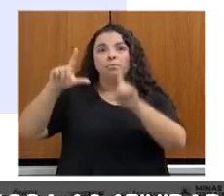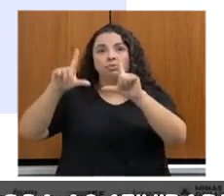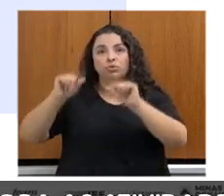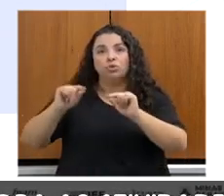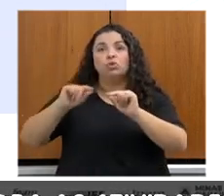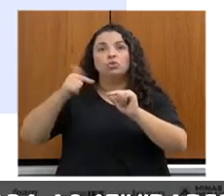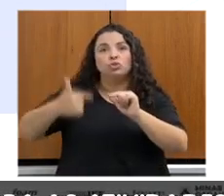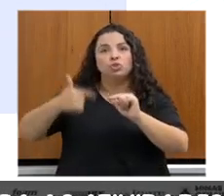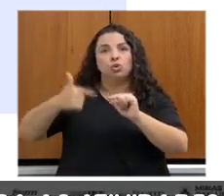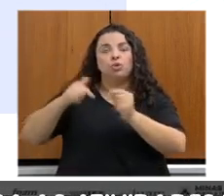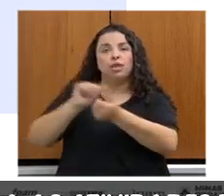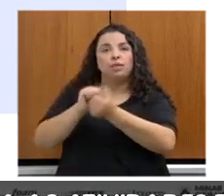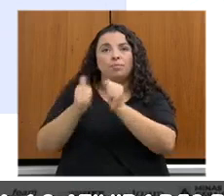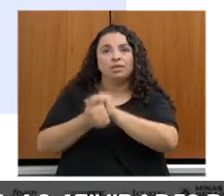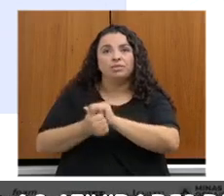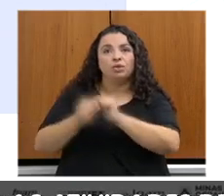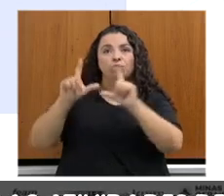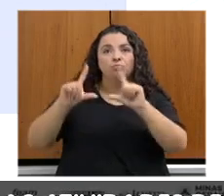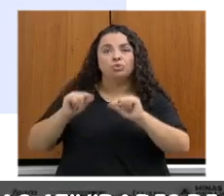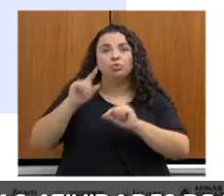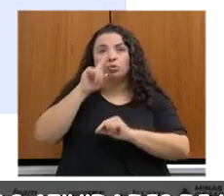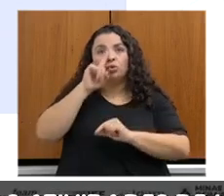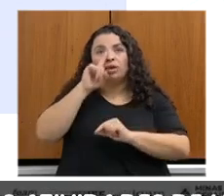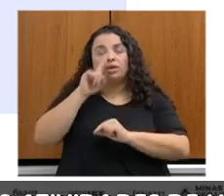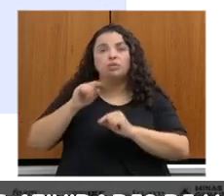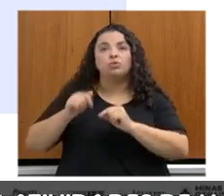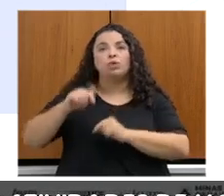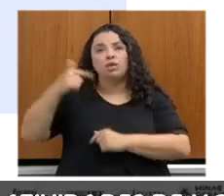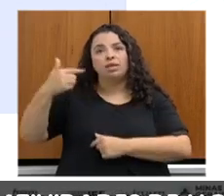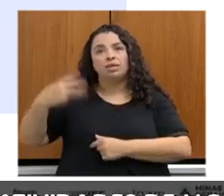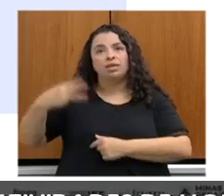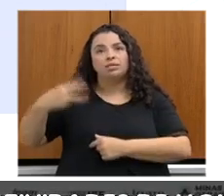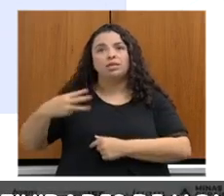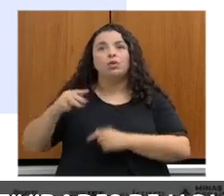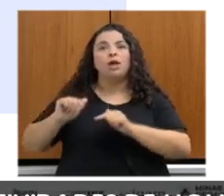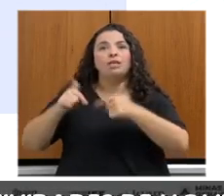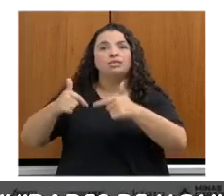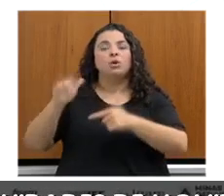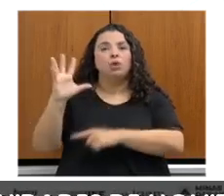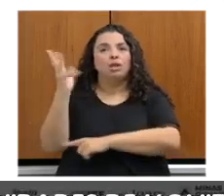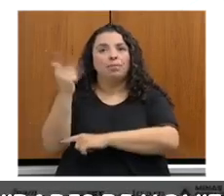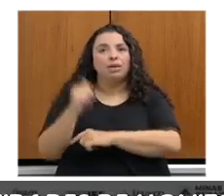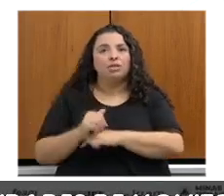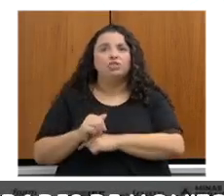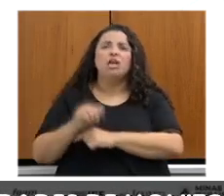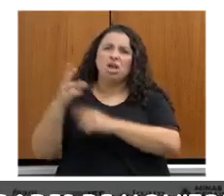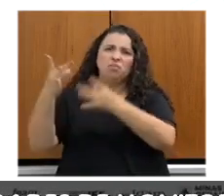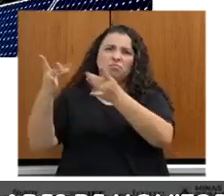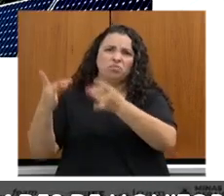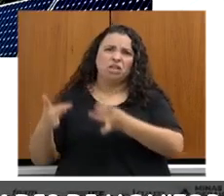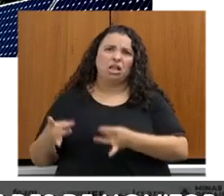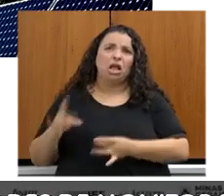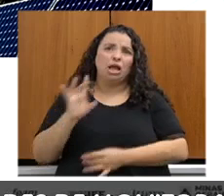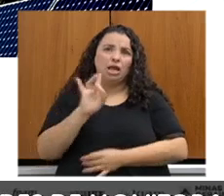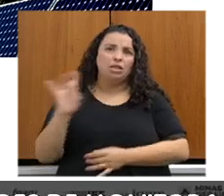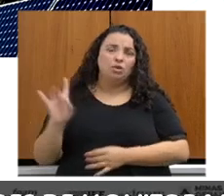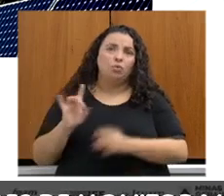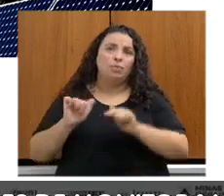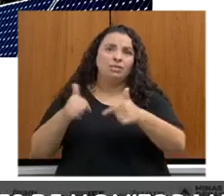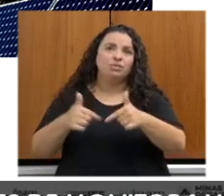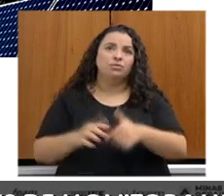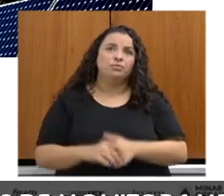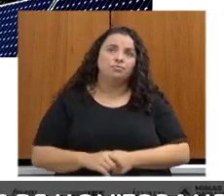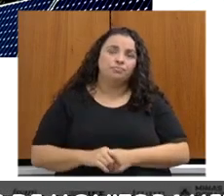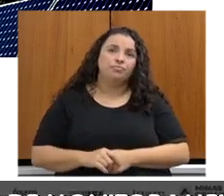redução do risco de desastre e ação climática. Pode passar? Eu vou detalhar aqui algumas dessas ações em curso. Por favor. Bem,